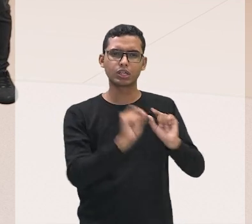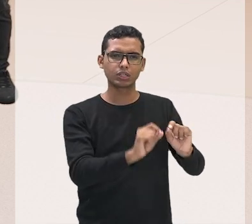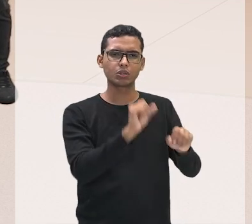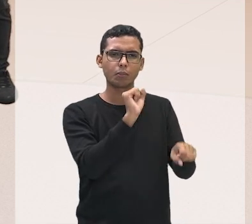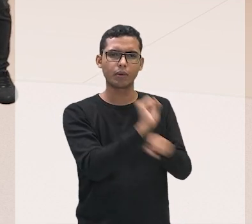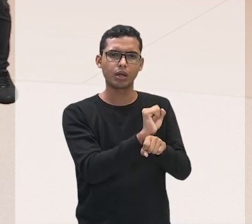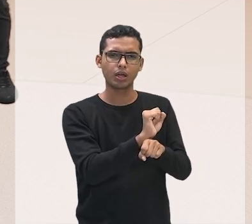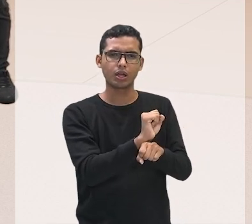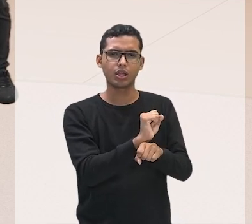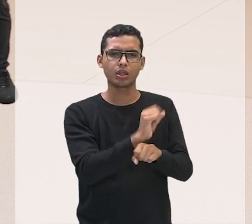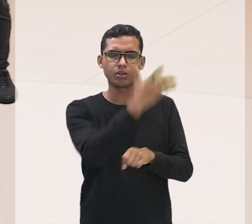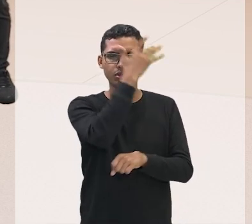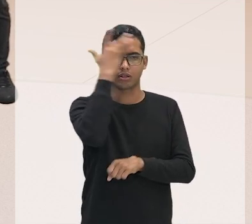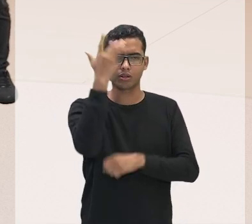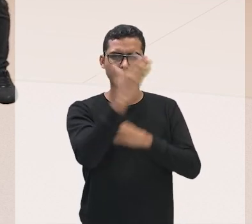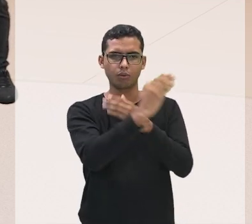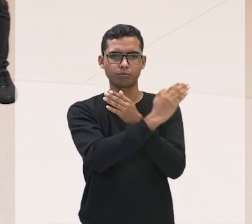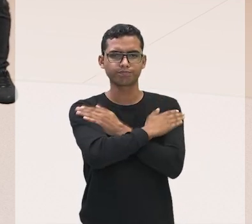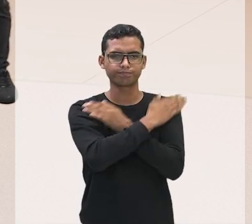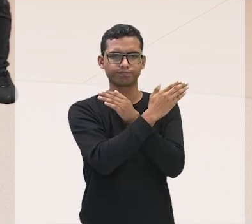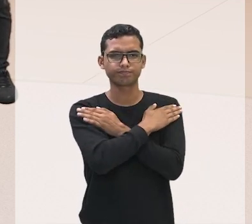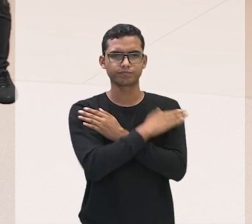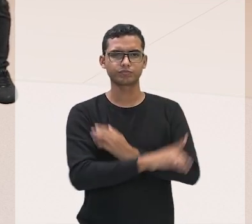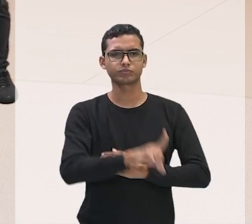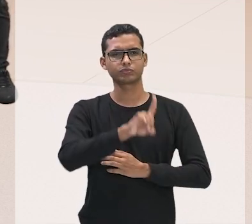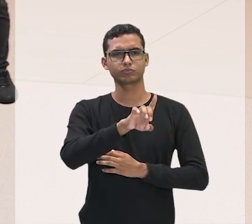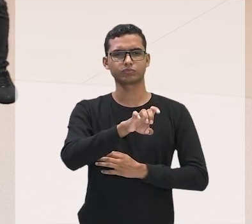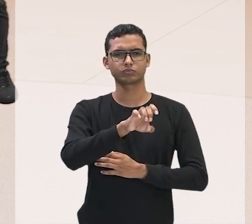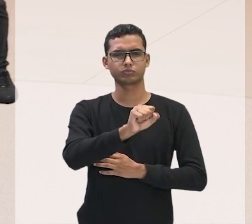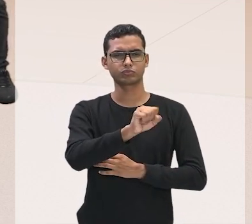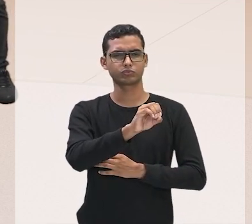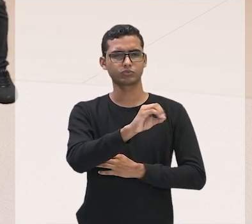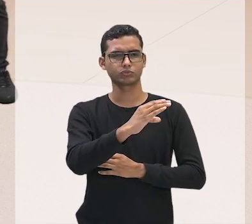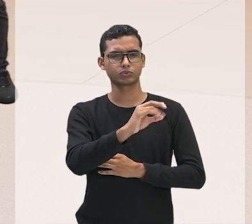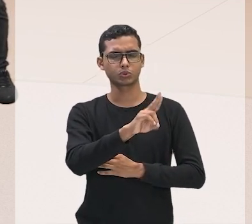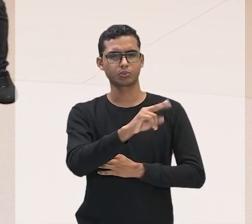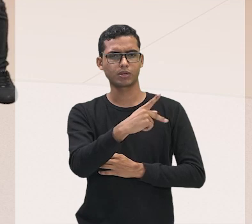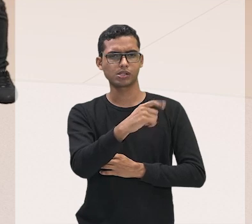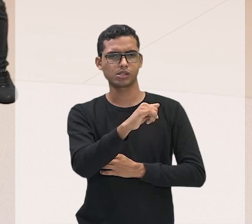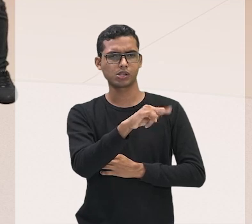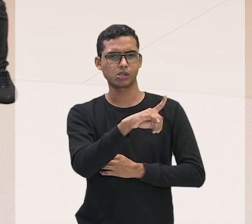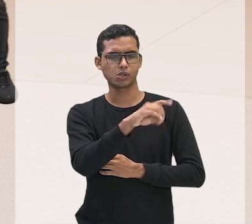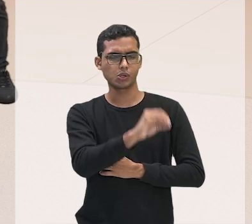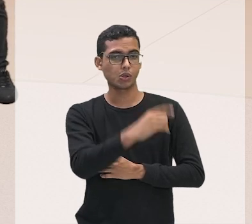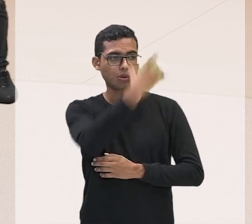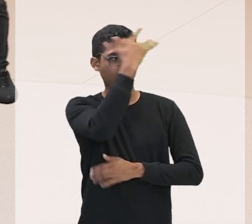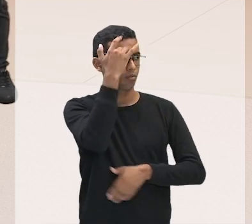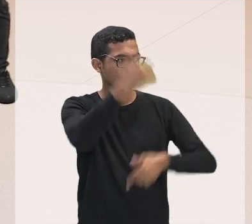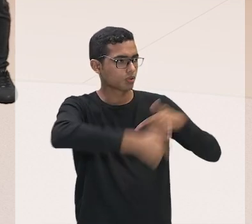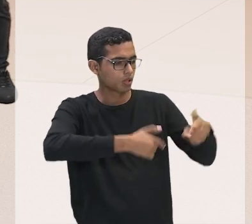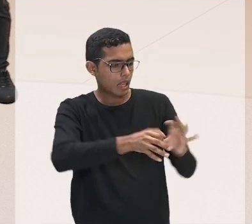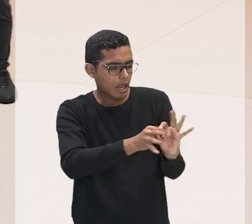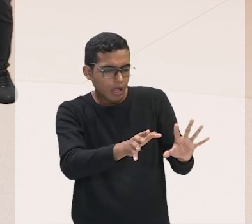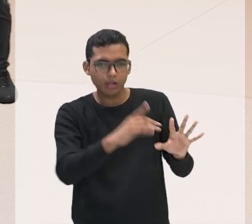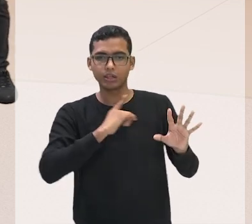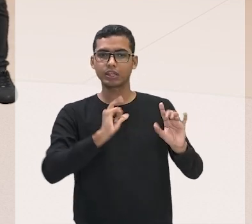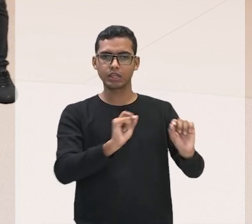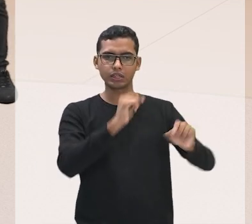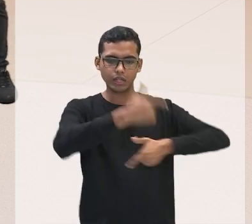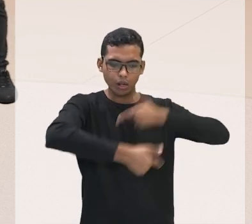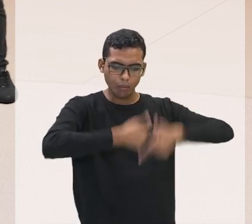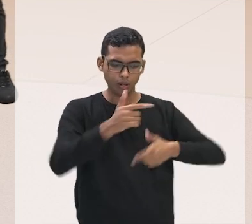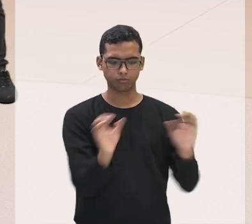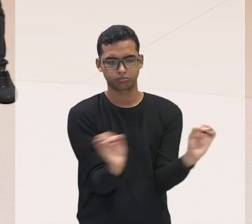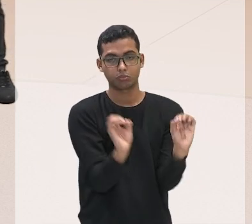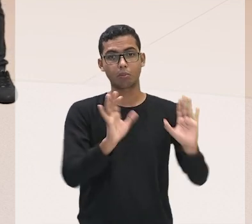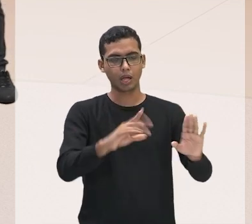correto, viu, gente? Os desocupados são as pessoas que estão temporariamente desempregadas, né? Elas não estão trabalhando mas elas